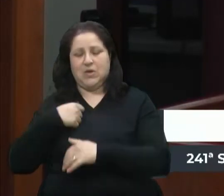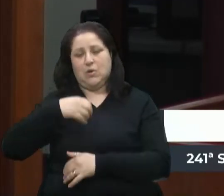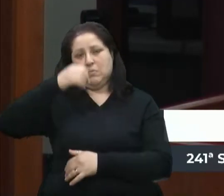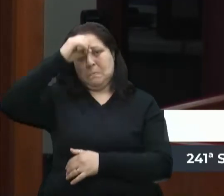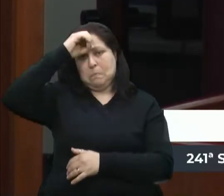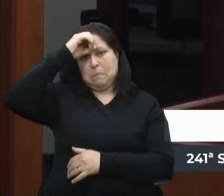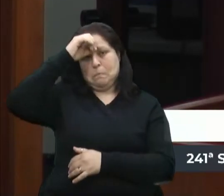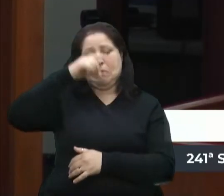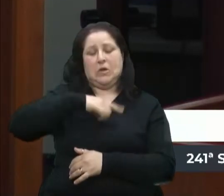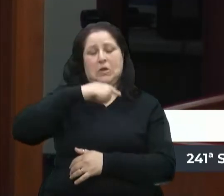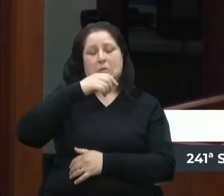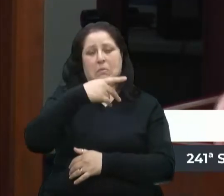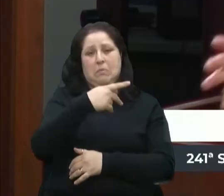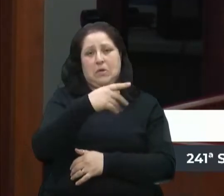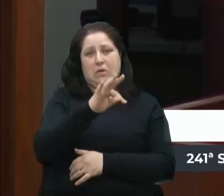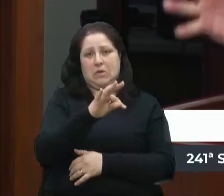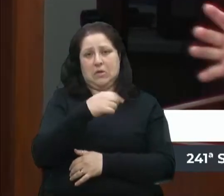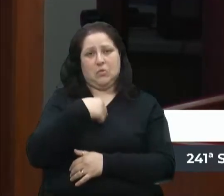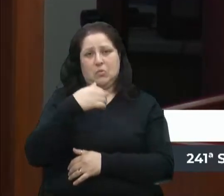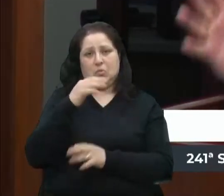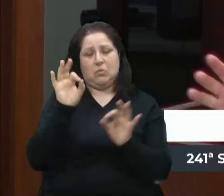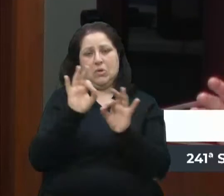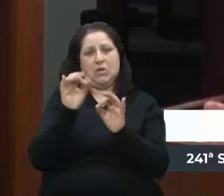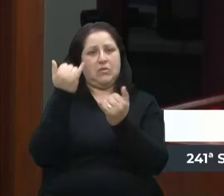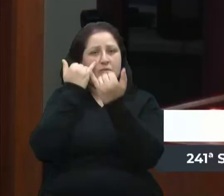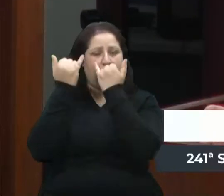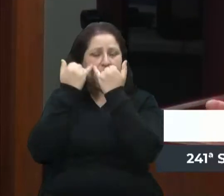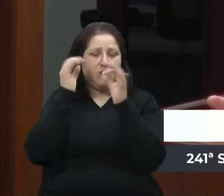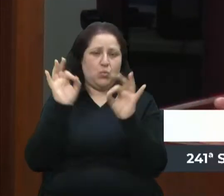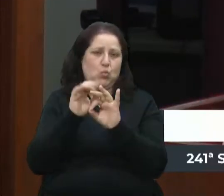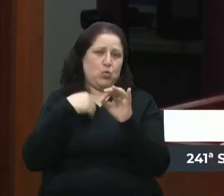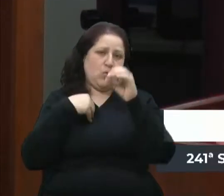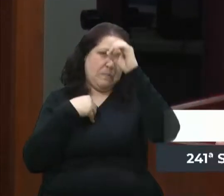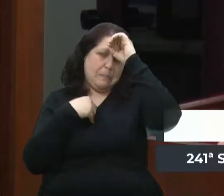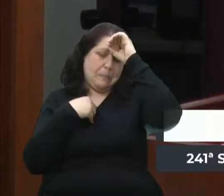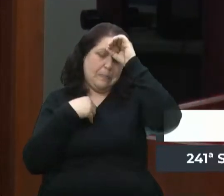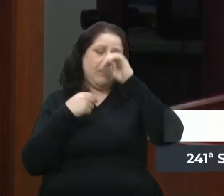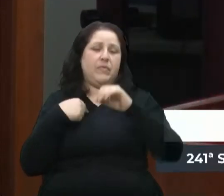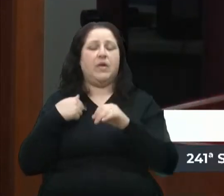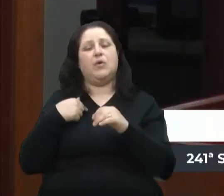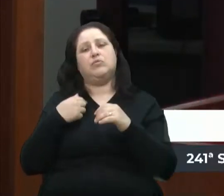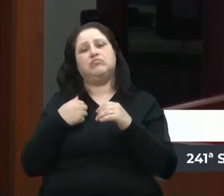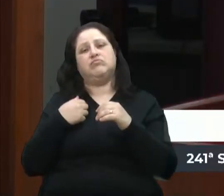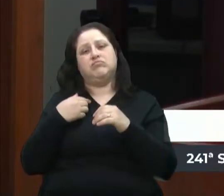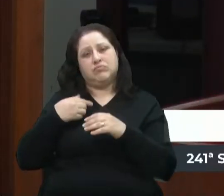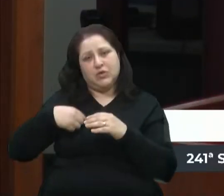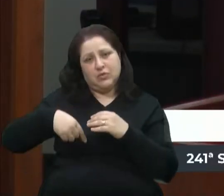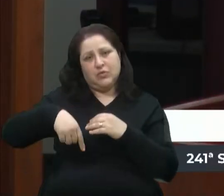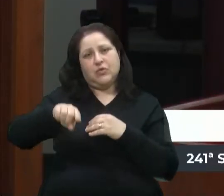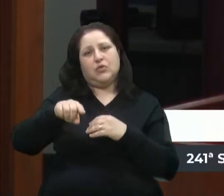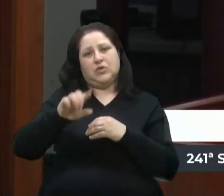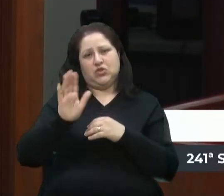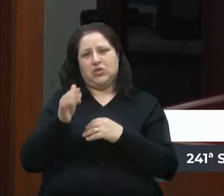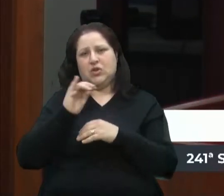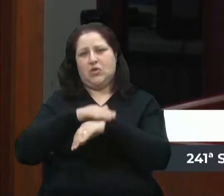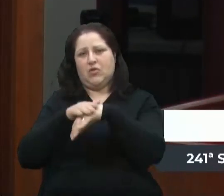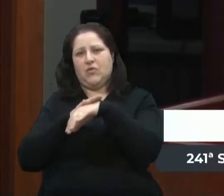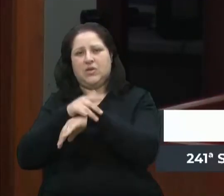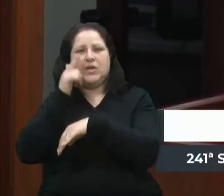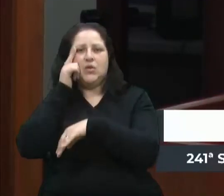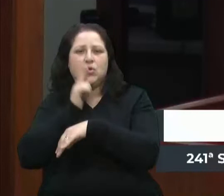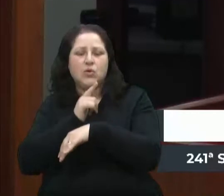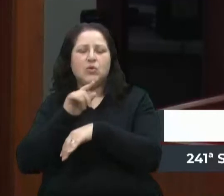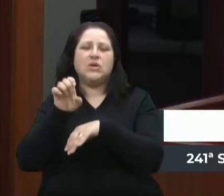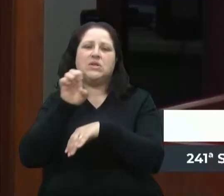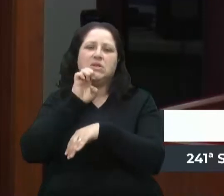tinha a manifestação do PT. Não sei, não me informei, eu não sabia. E eu passei inclusive falei para o vereador Lucas sobre isso, falei para a